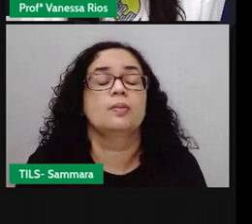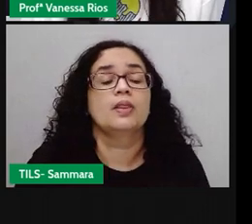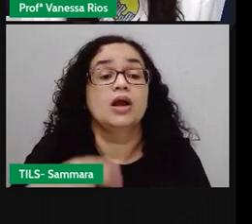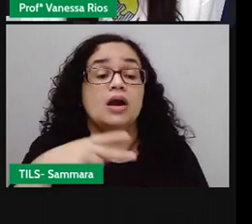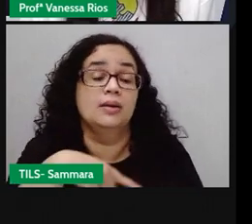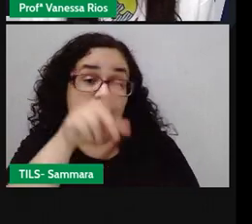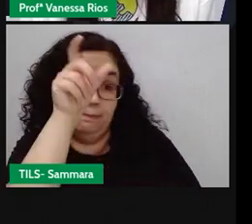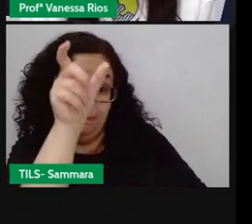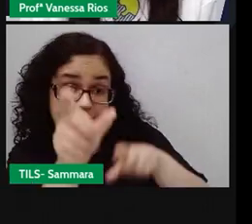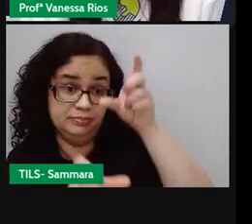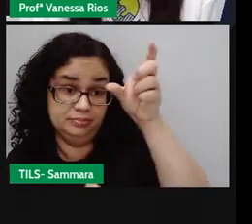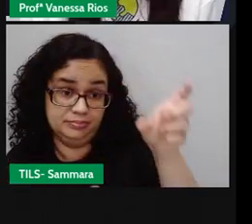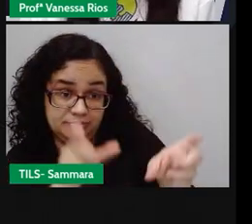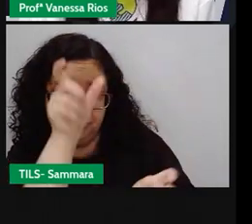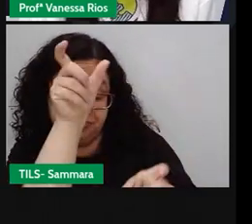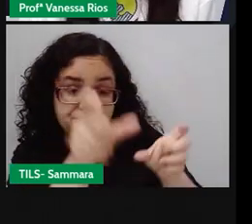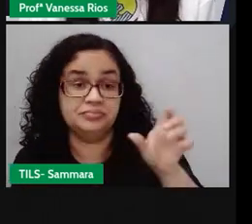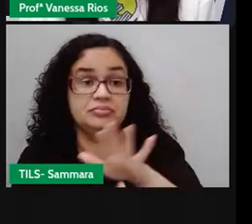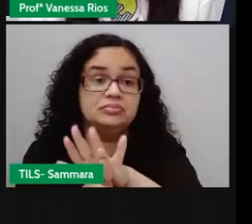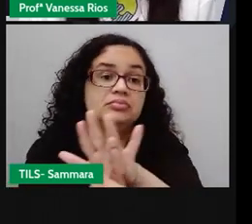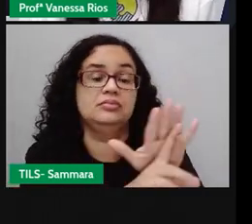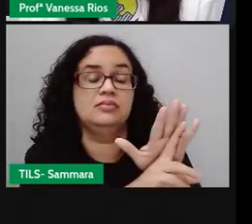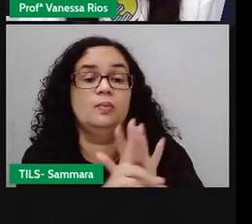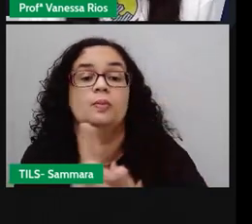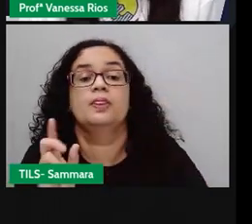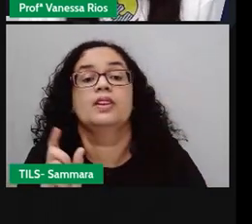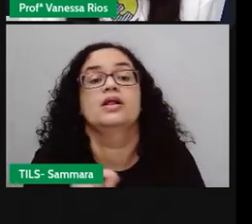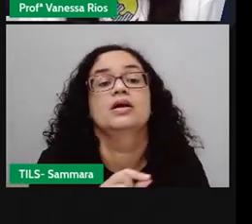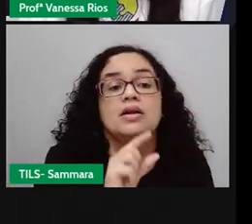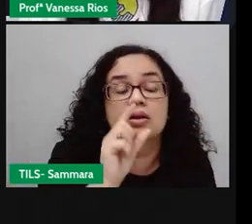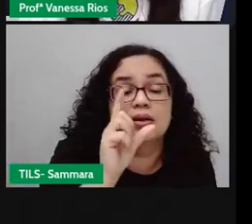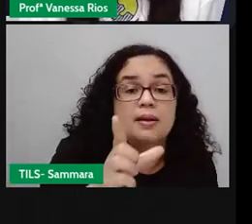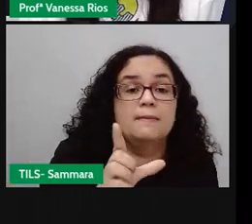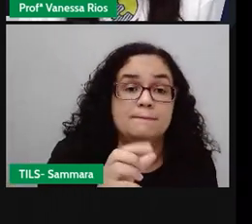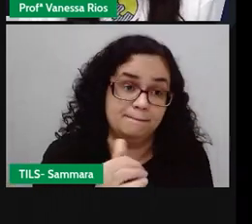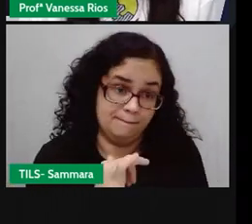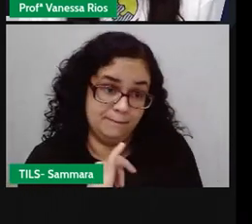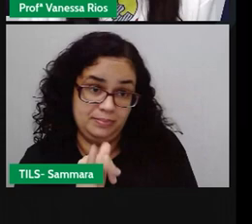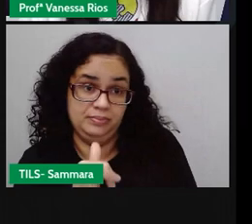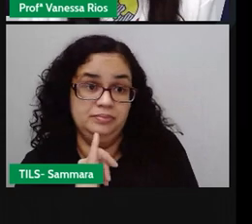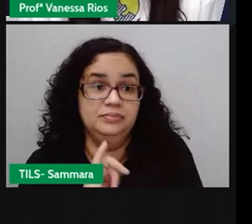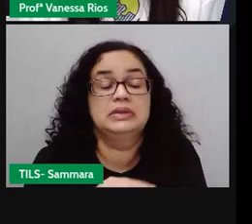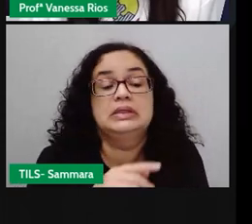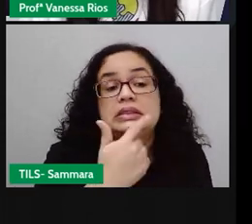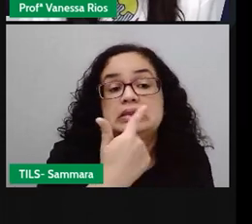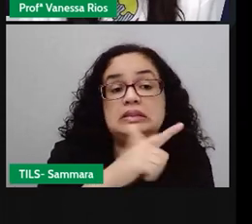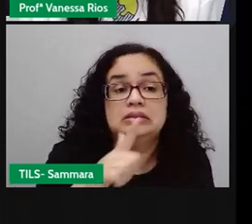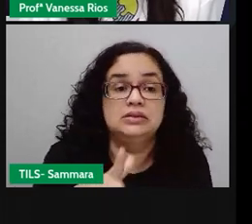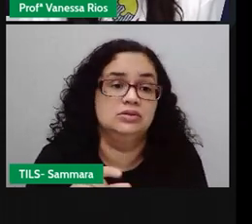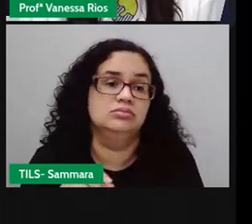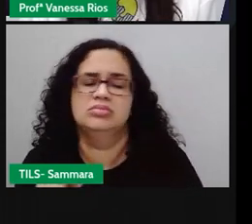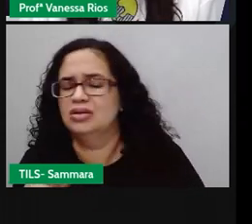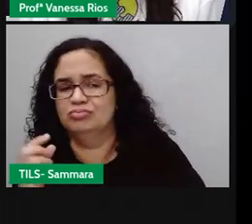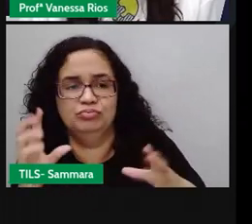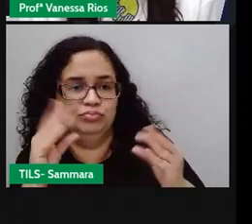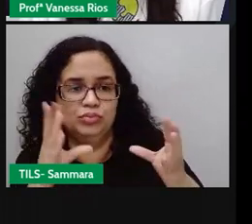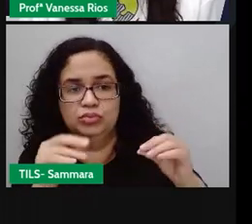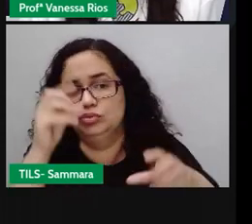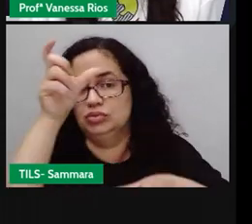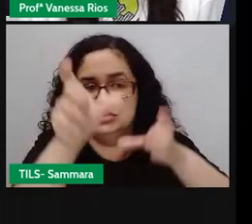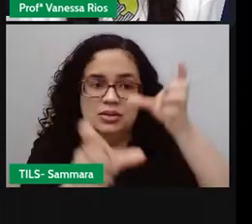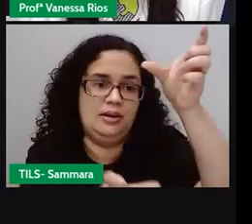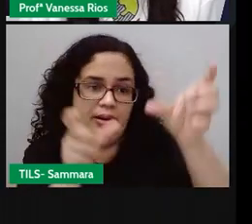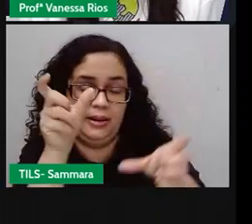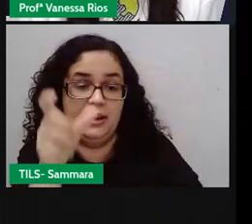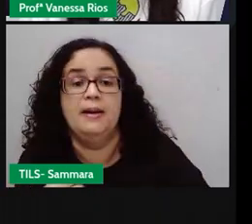Apresenta aí personagens. Em sua maioria, os contos populares, eles não apresentam muitos personagens,